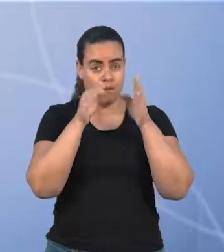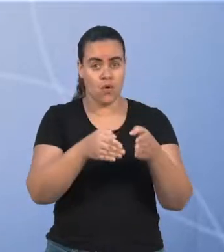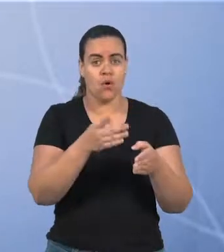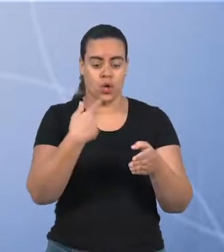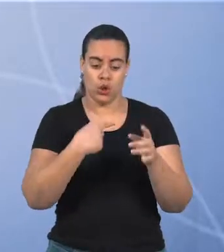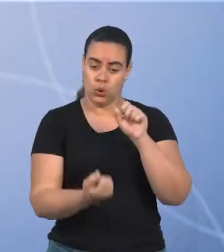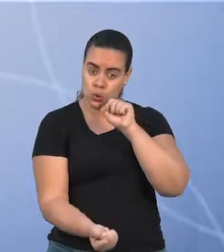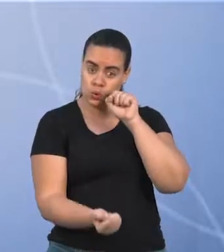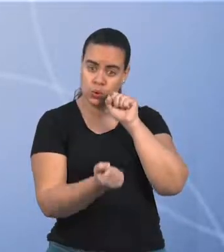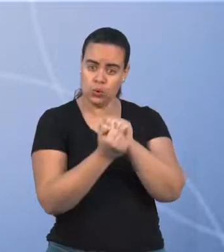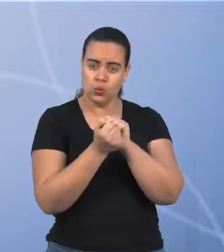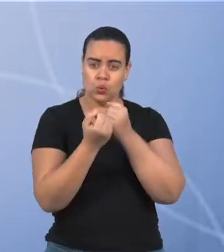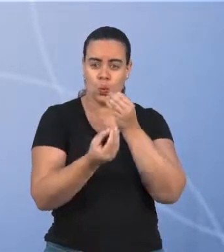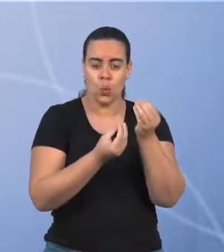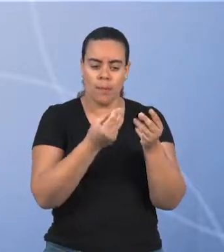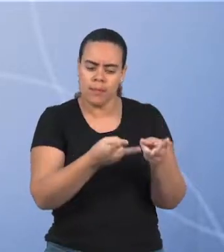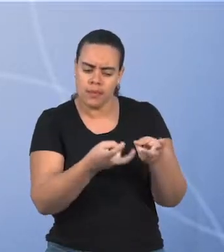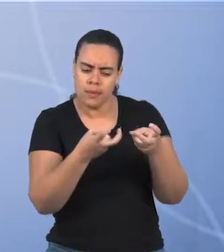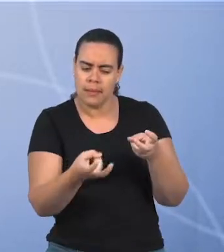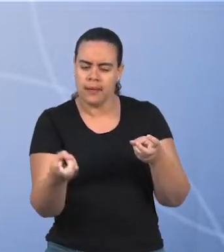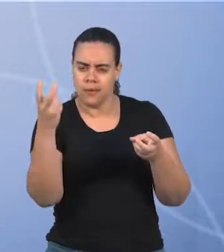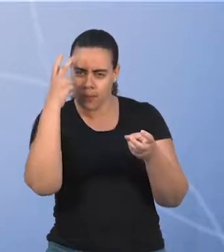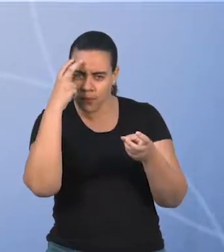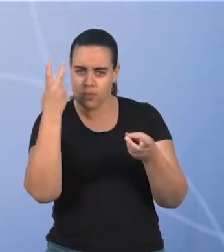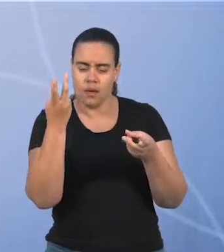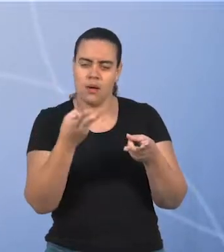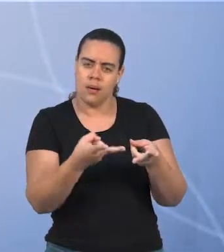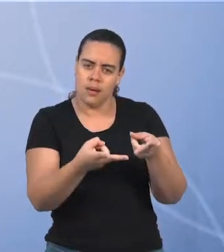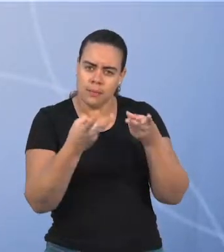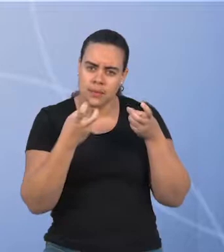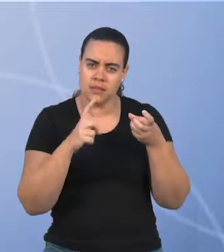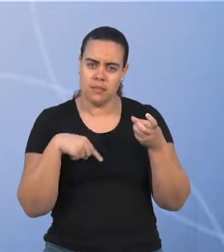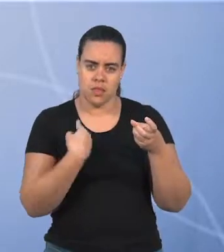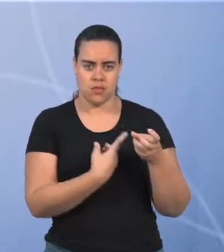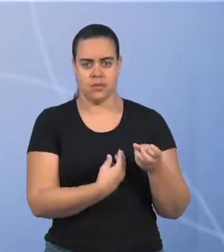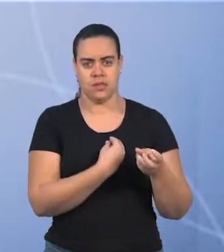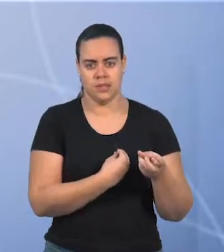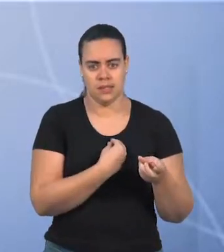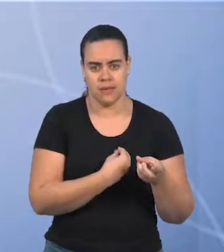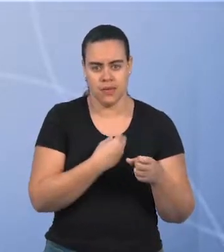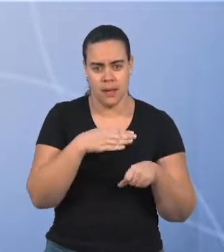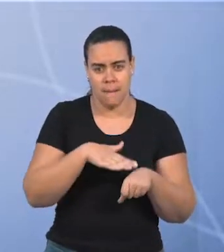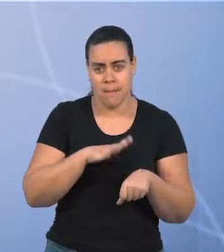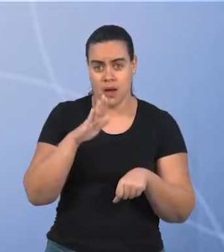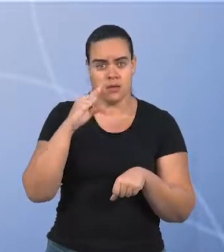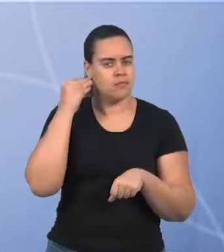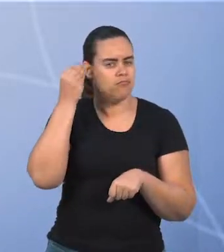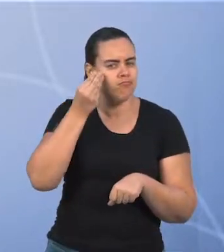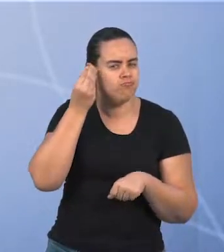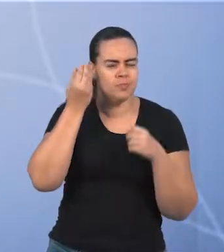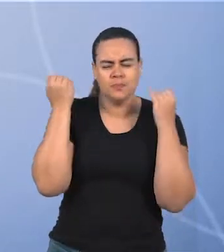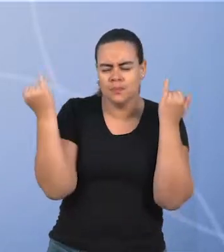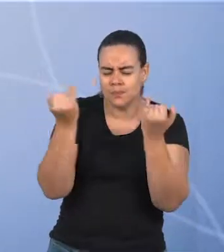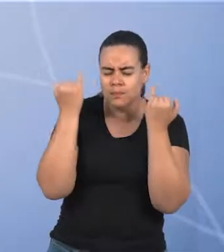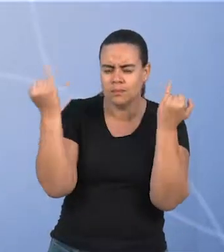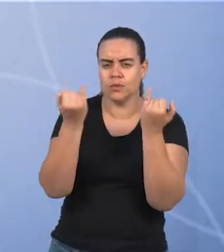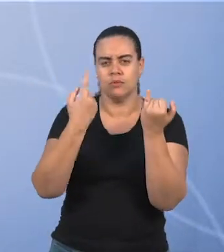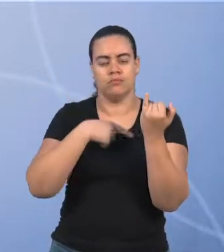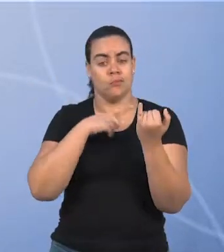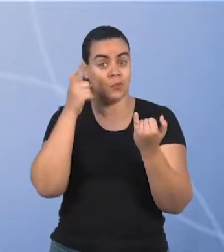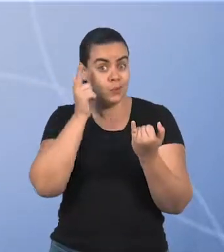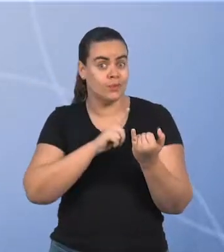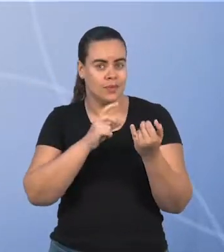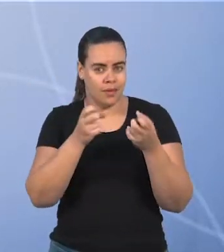juntos nesse modo de encarar a cultura, buscando identificar nas nossas vidas as mais preciosas experiências, para que a gente possa